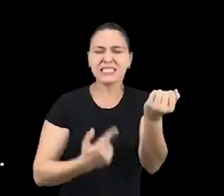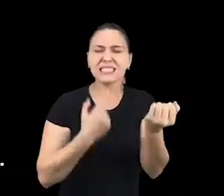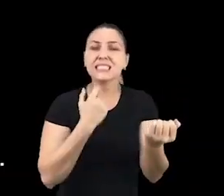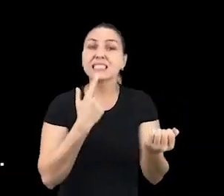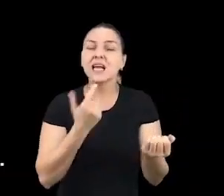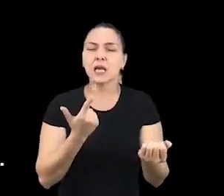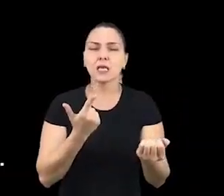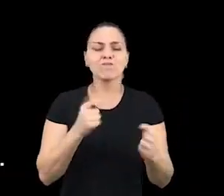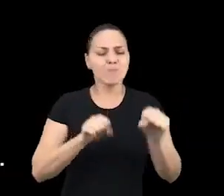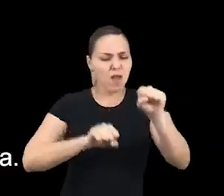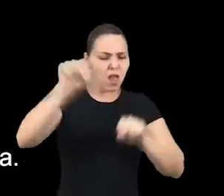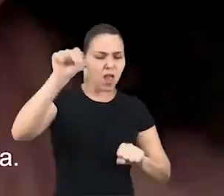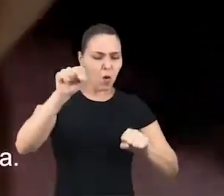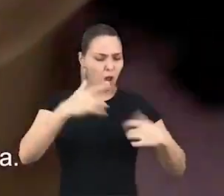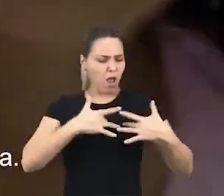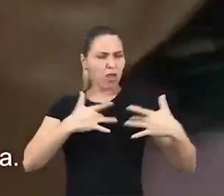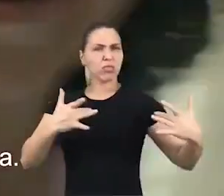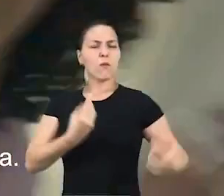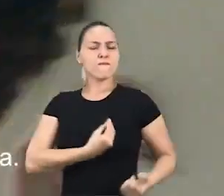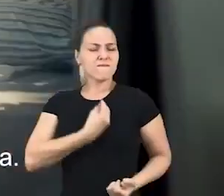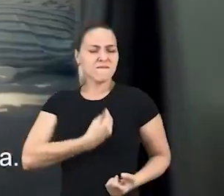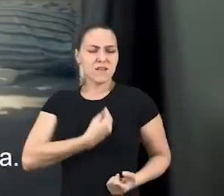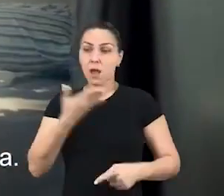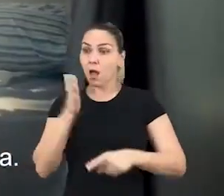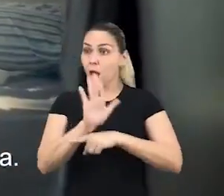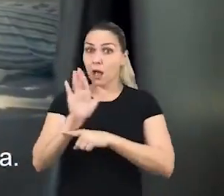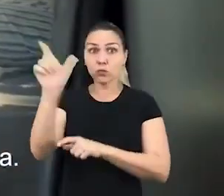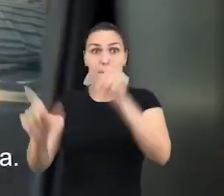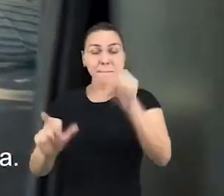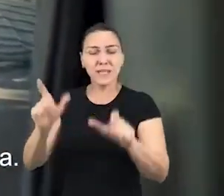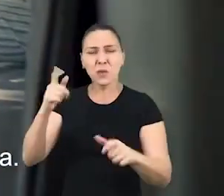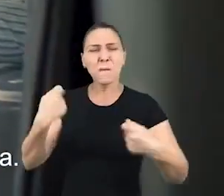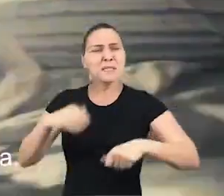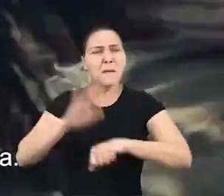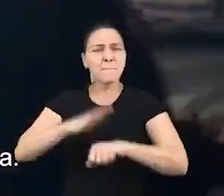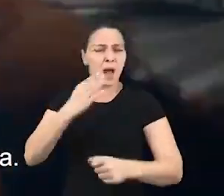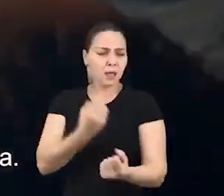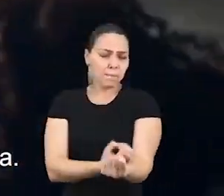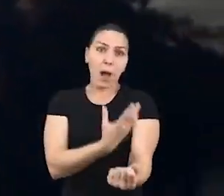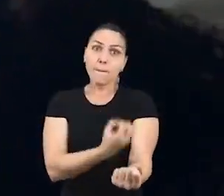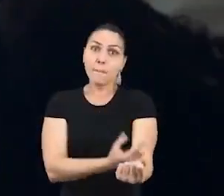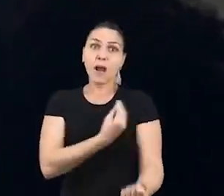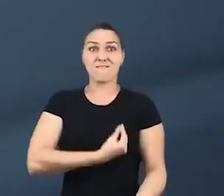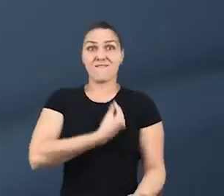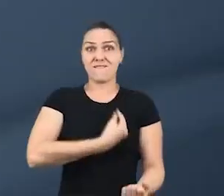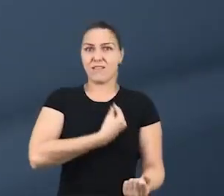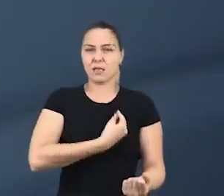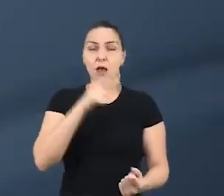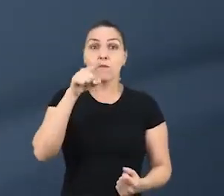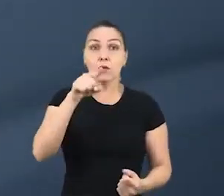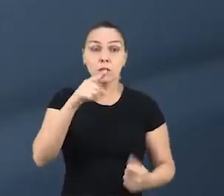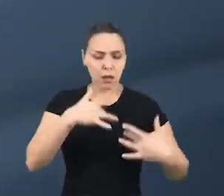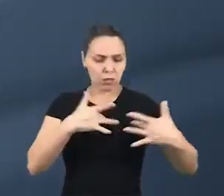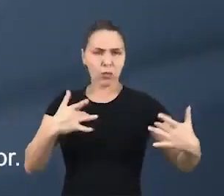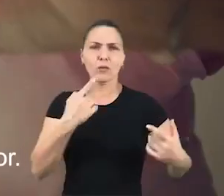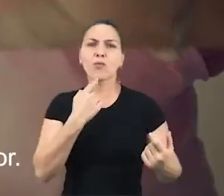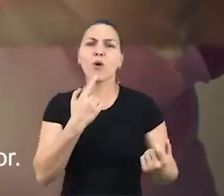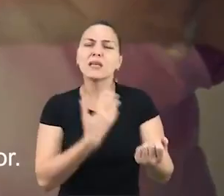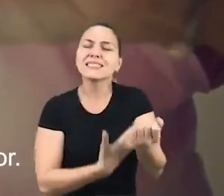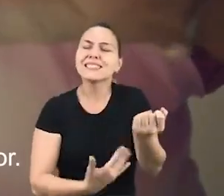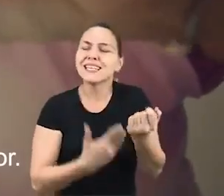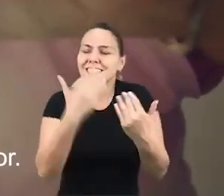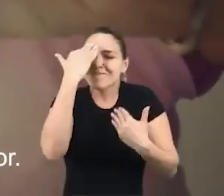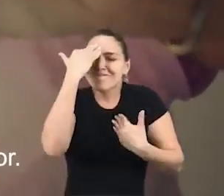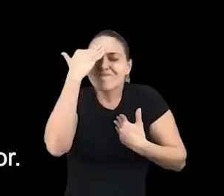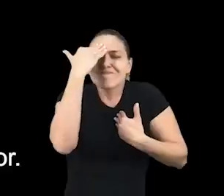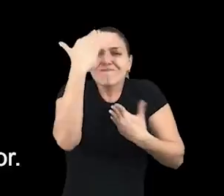anônimos dão um pouco de si para fazer pulsar a vida nas veias de quem precisa. A você, doador de sangue, o